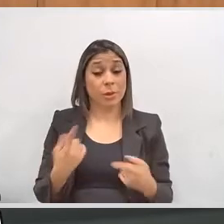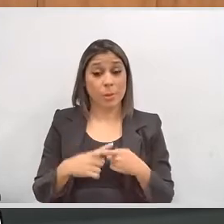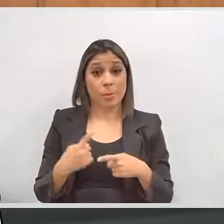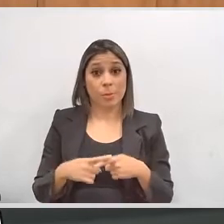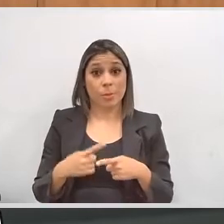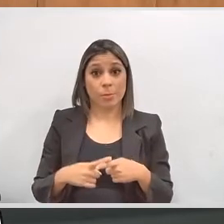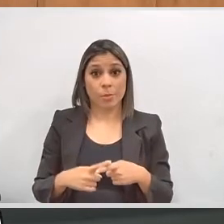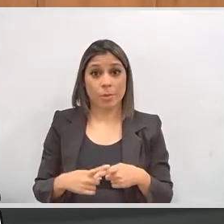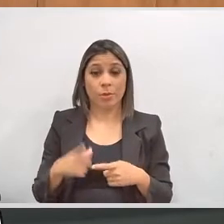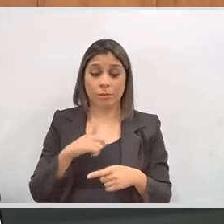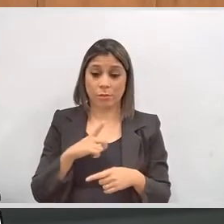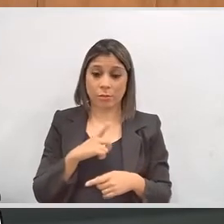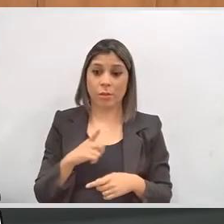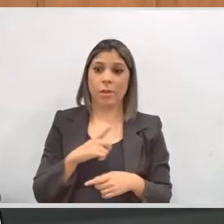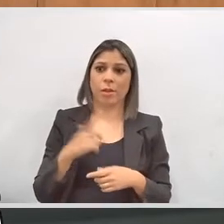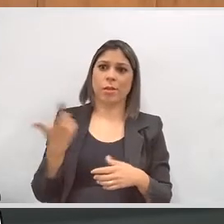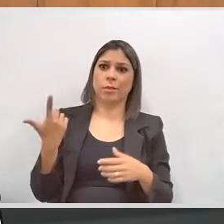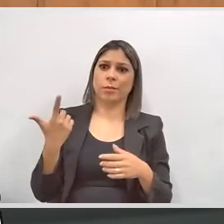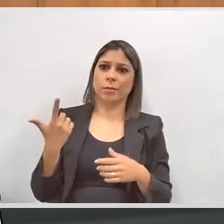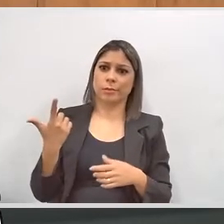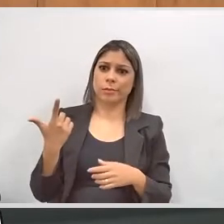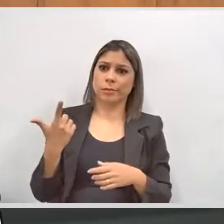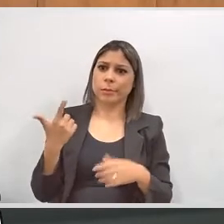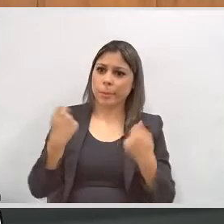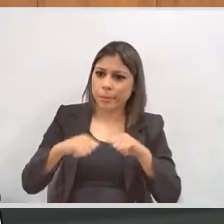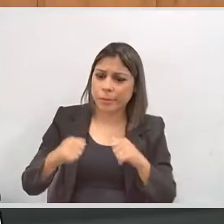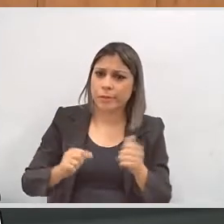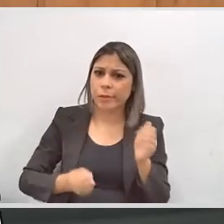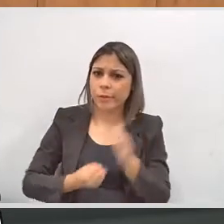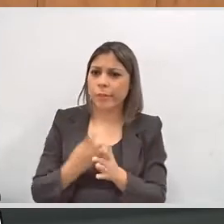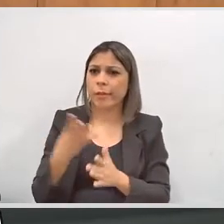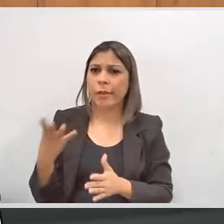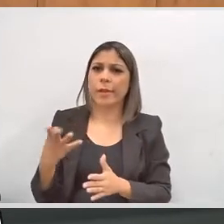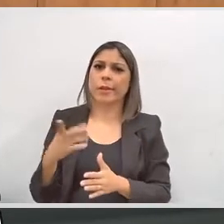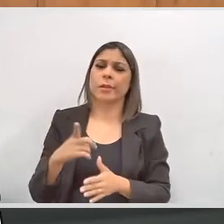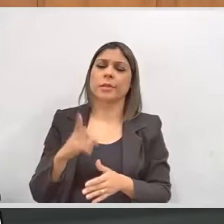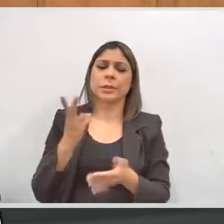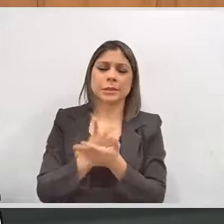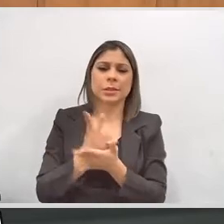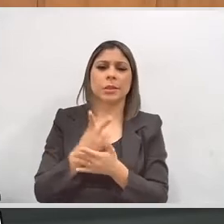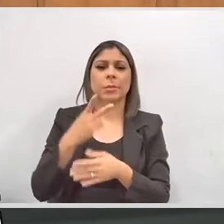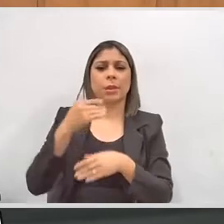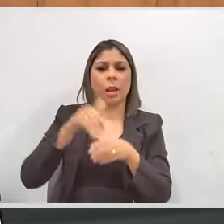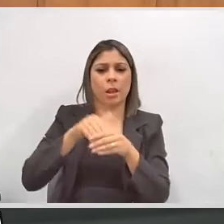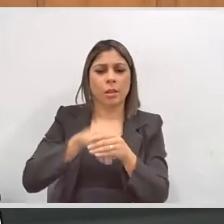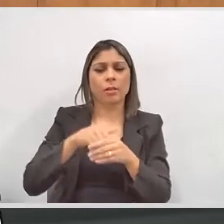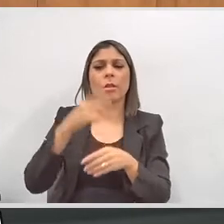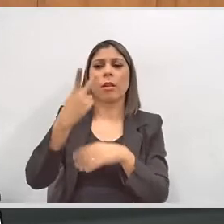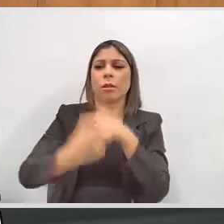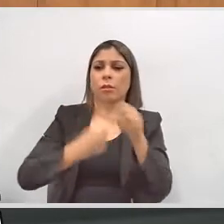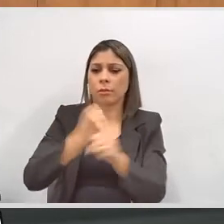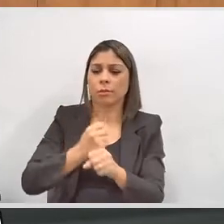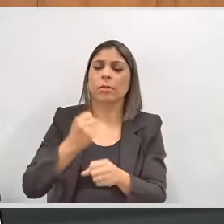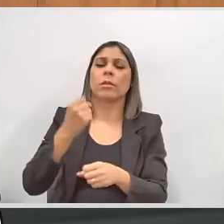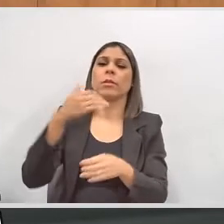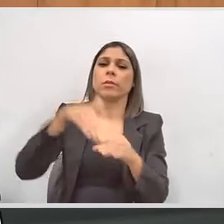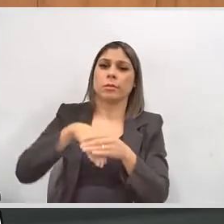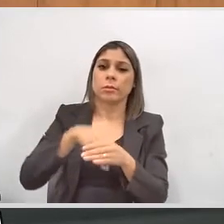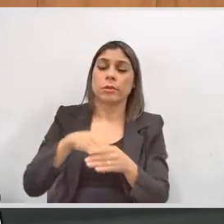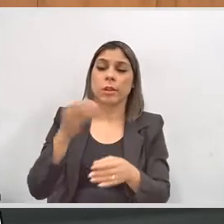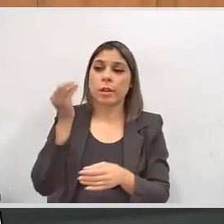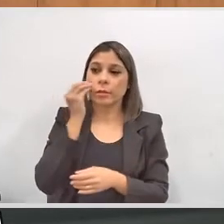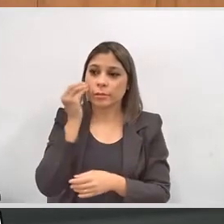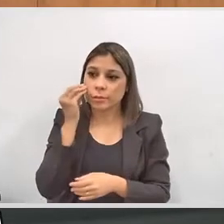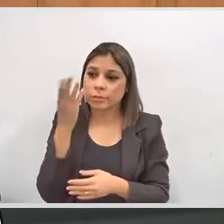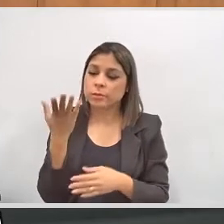possível. Porque as demandas estão aí. Toda eleição procuramos atender dentro das